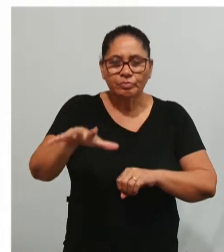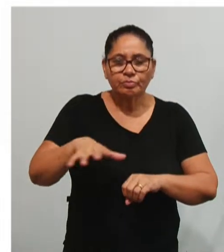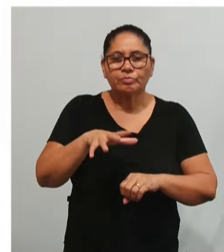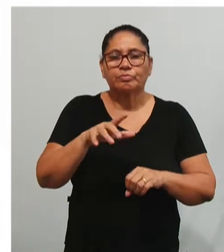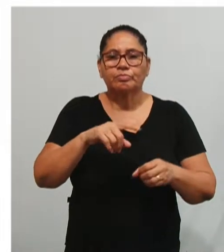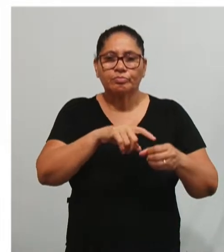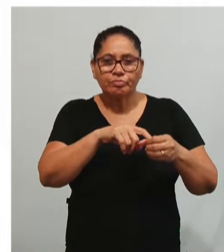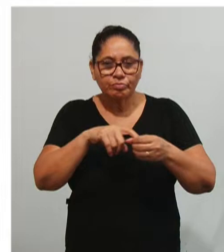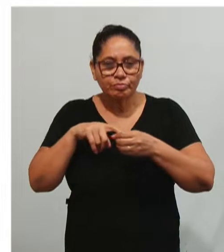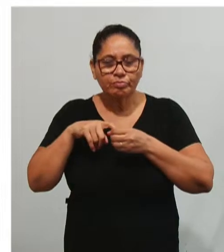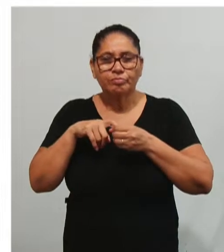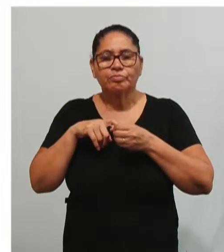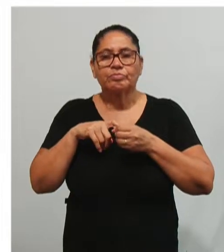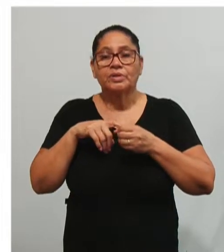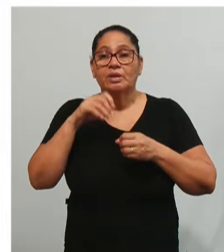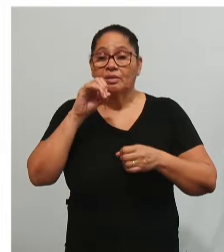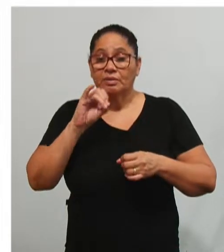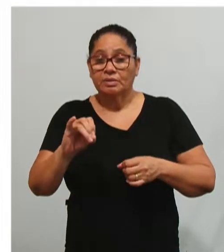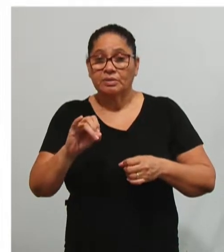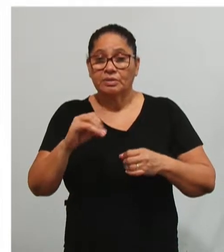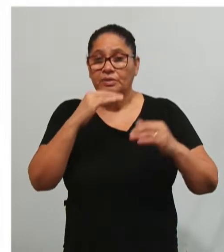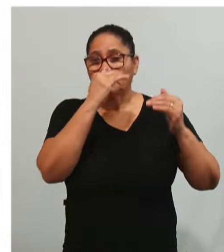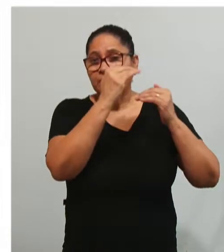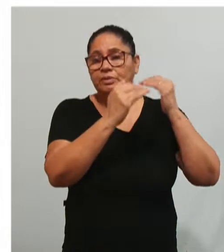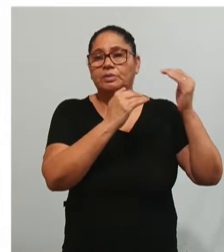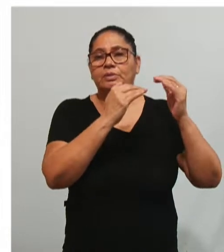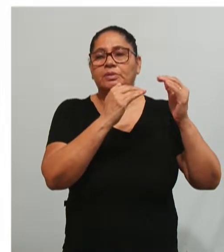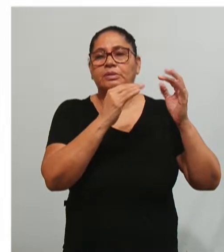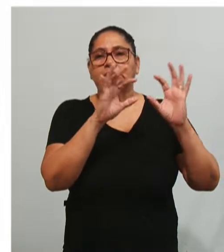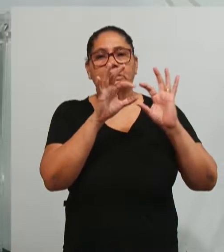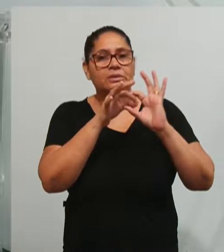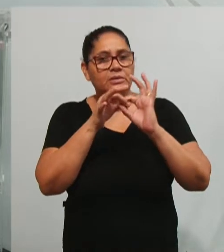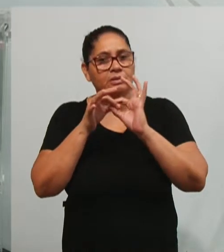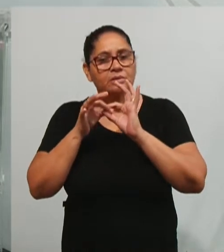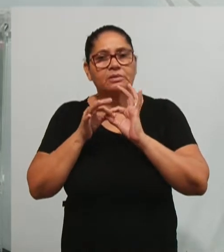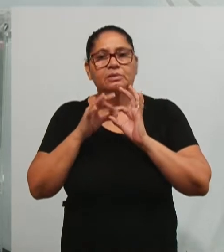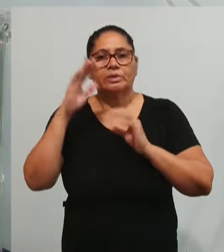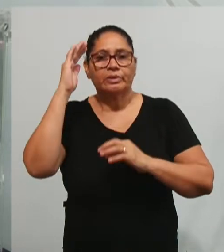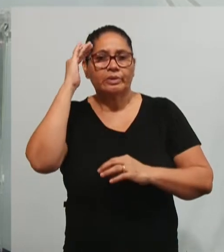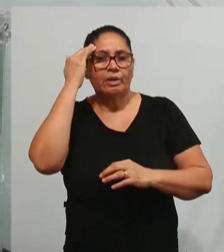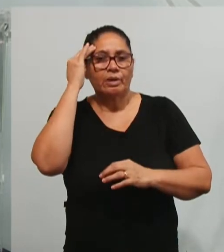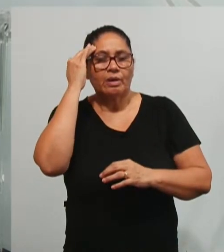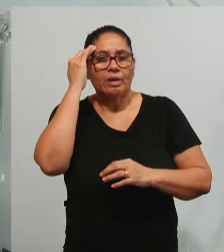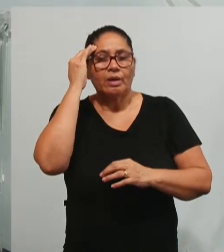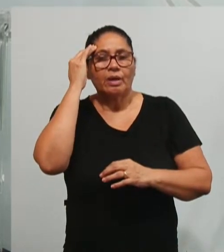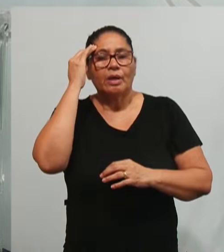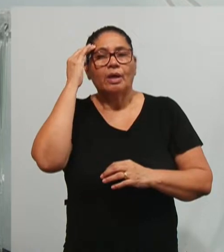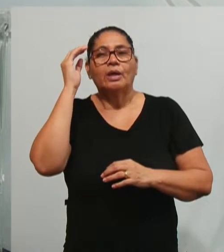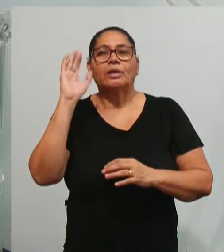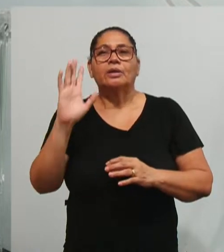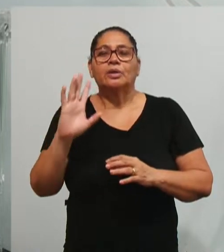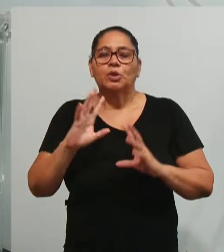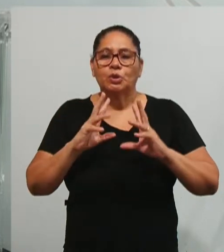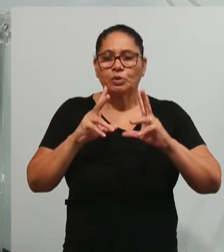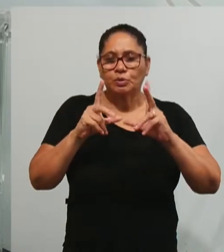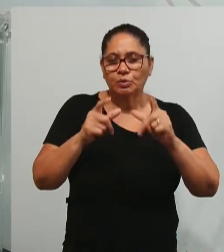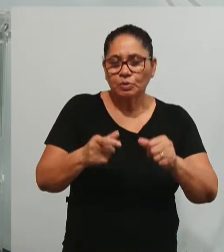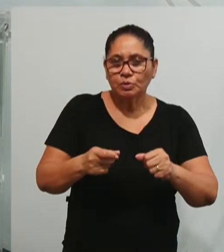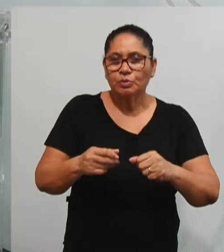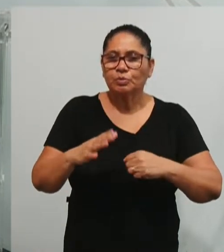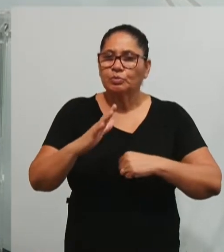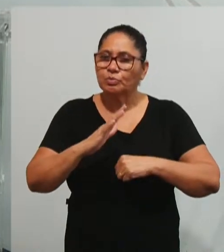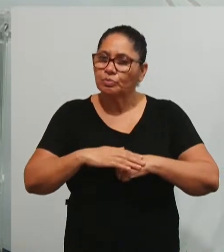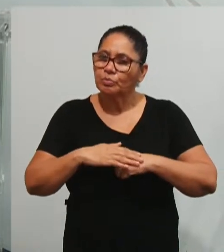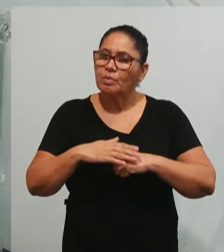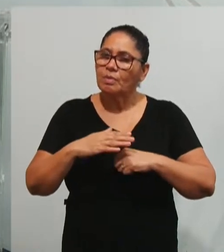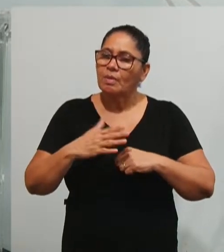parceria. E assim, nesse processo de interligação, a gente vai compreender que todos esses elementos fazem-se